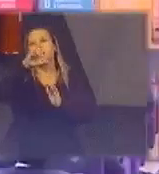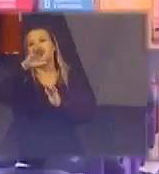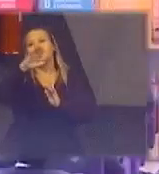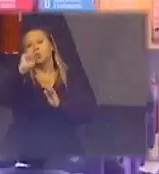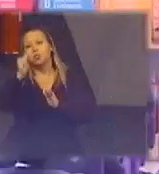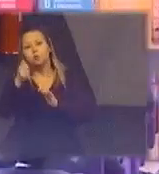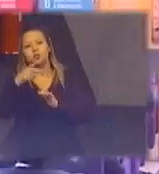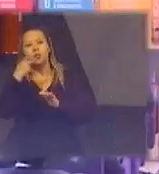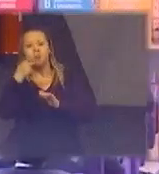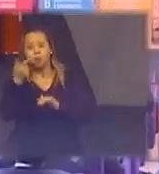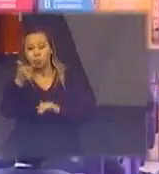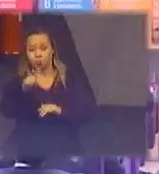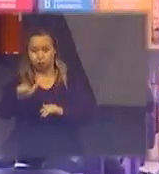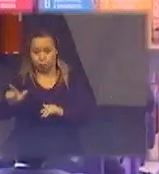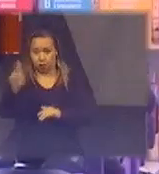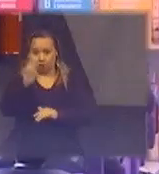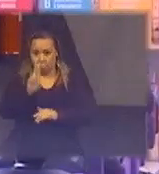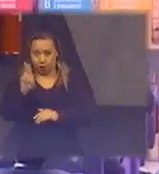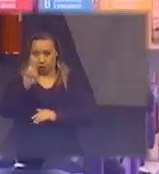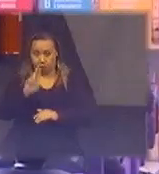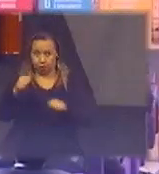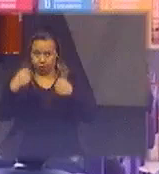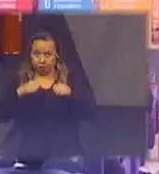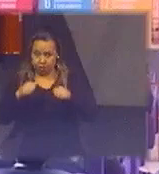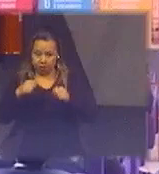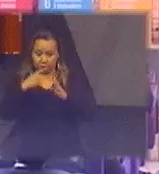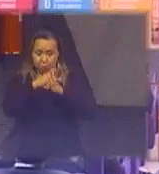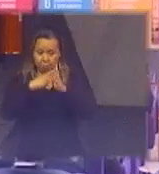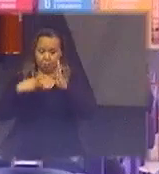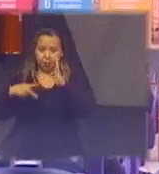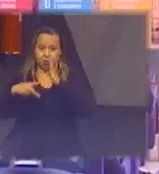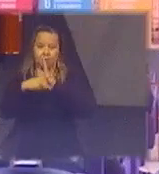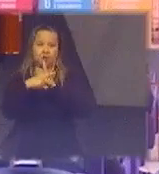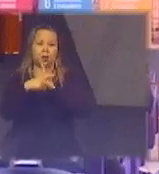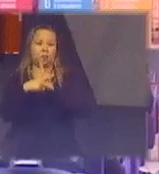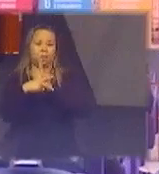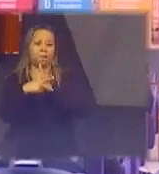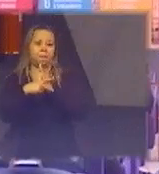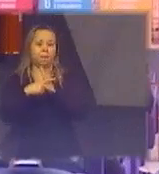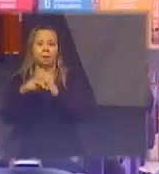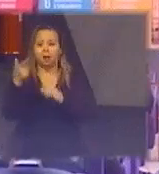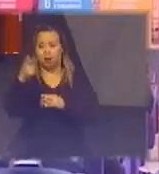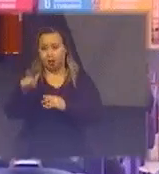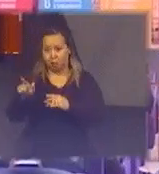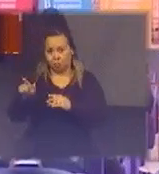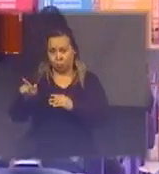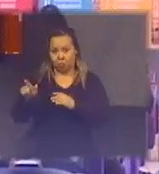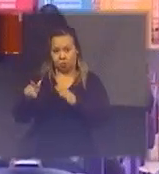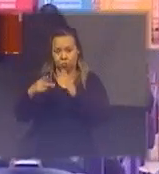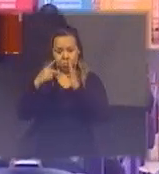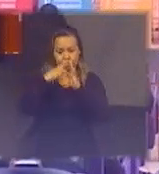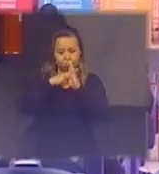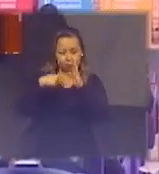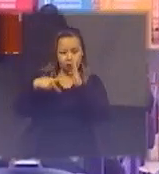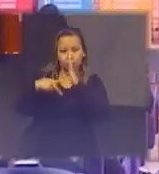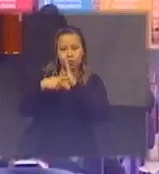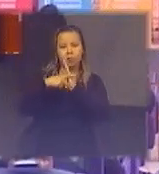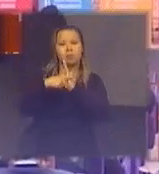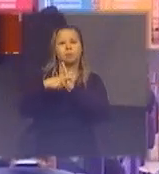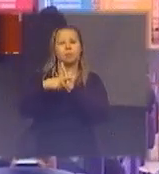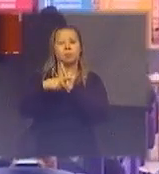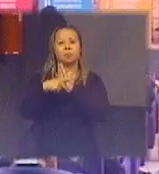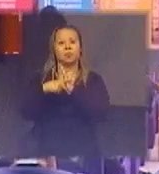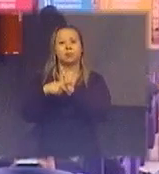que o reuso tem que ser prioritário a reciclagem os três R's então o reuso ele é prioritário a reciclagem a gente sempre tem que priorizar